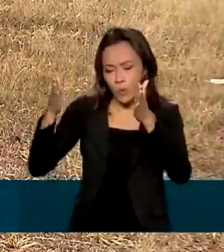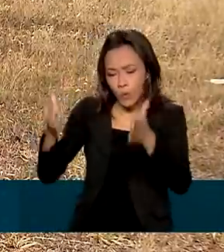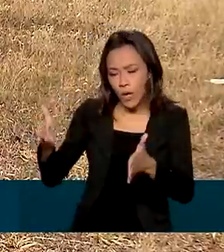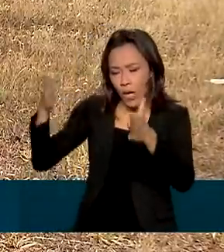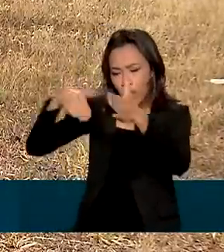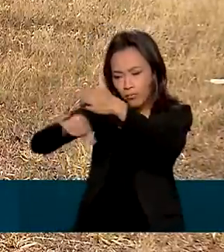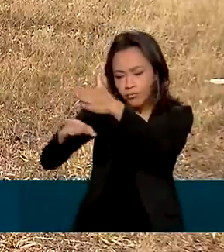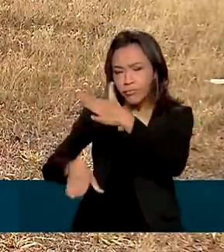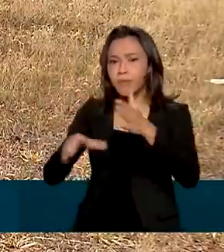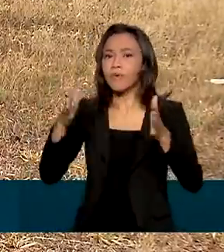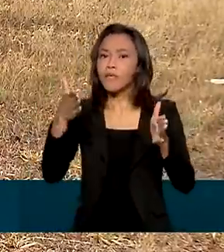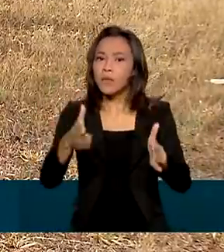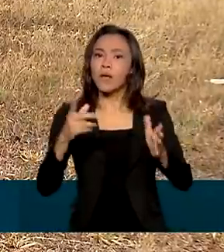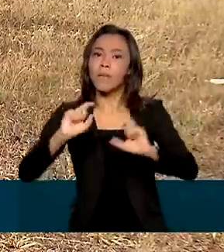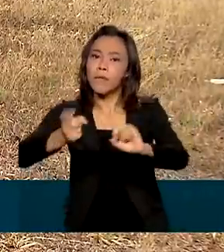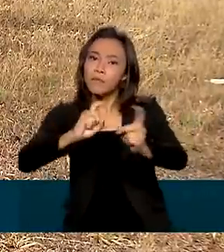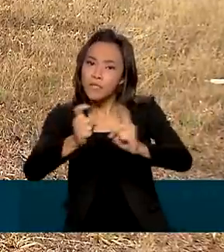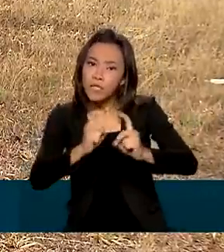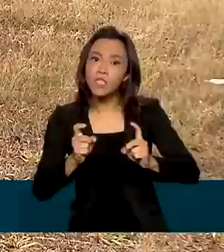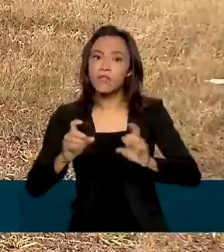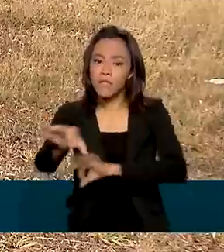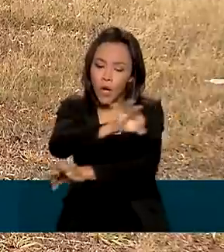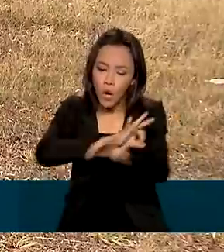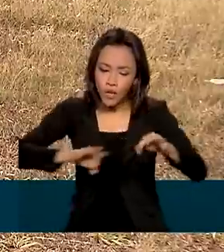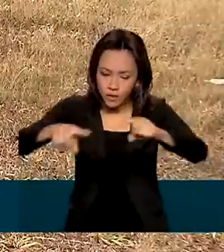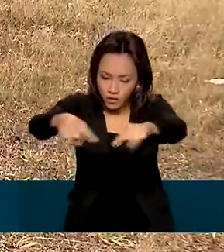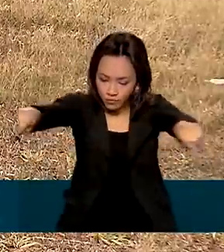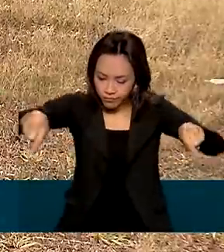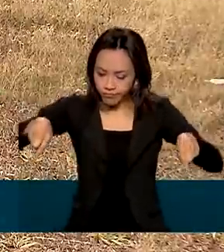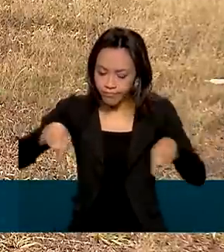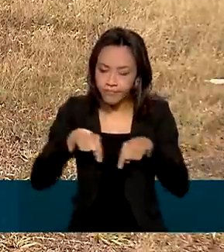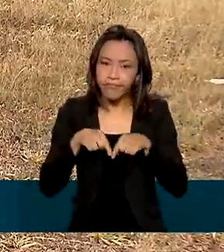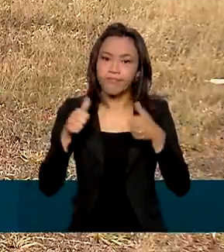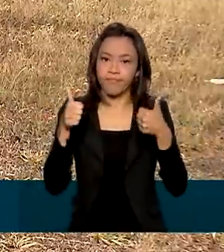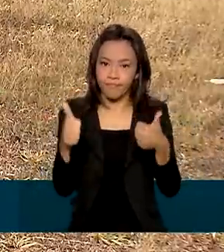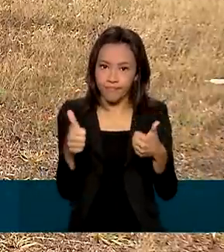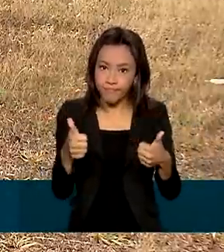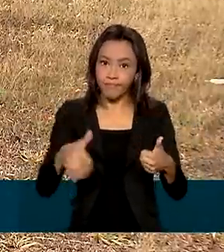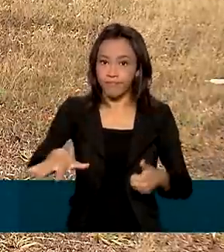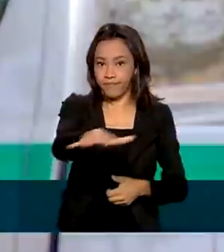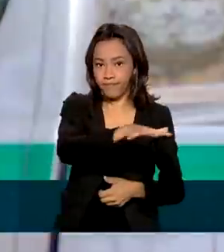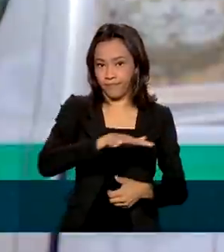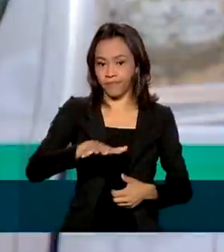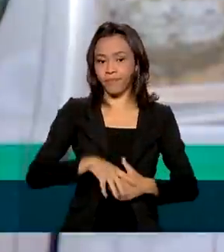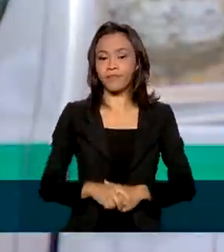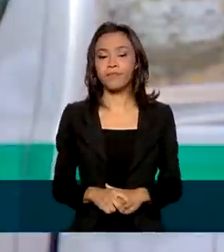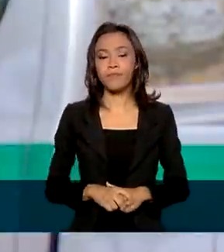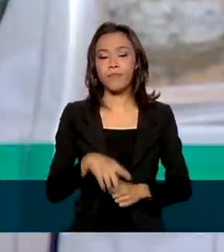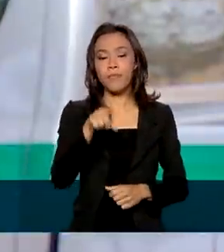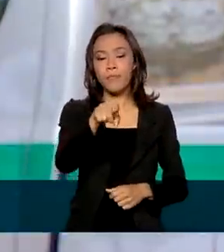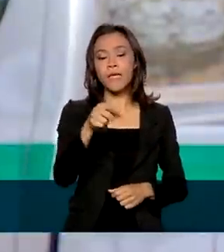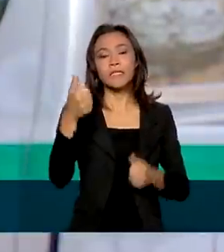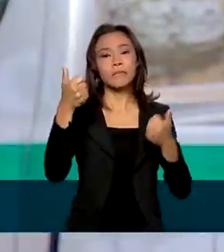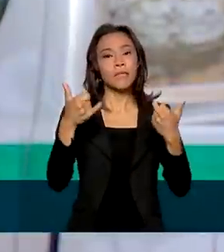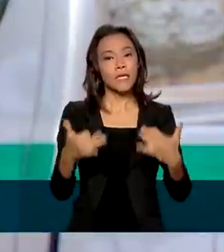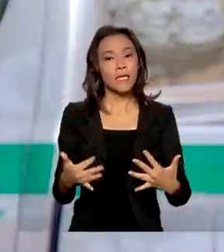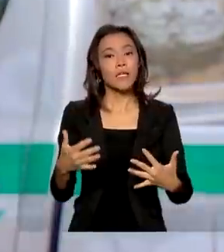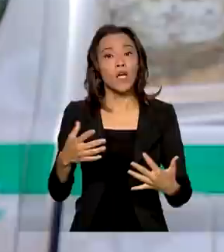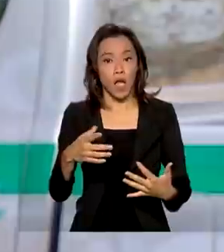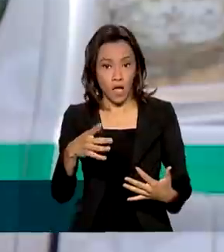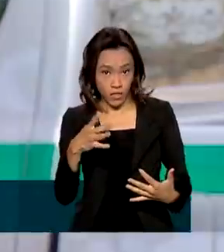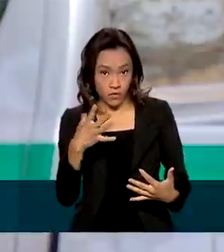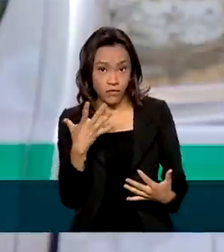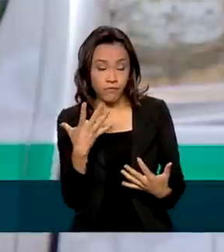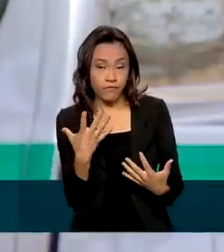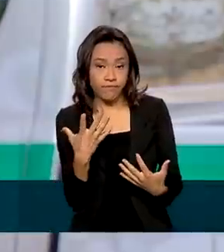e a parte administrativa. Um reforço de peso na fiscalização agropecuária do país. Onde a gente vai ter oportunidade de